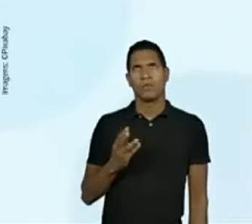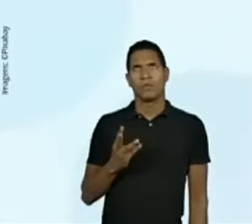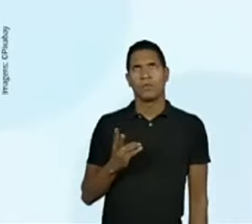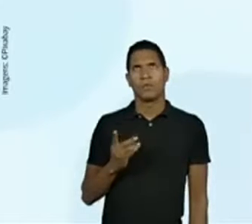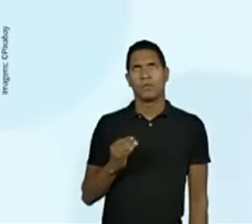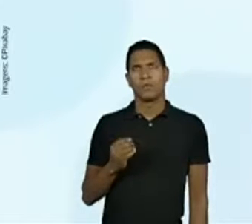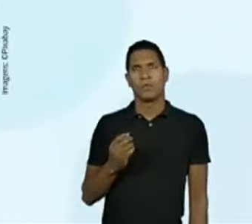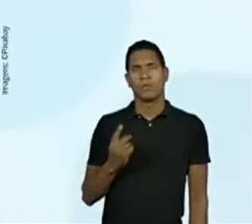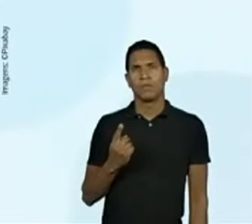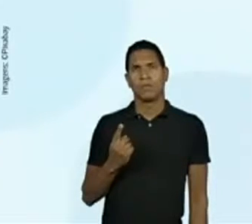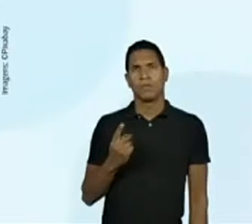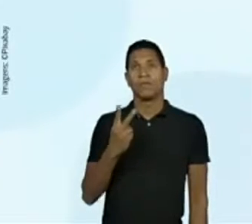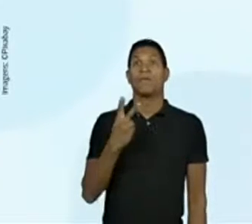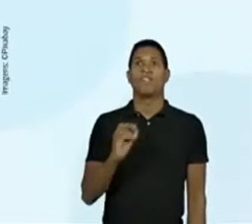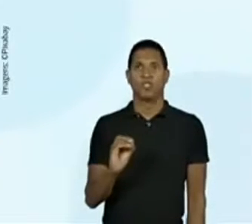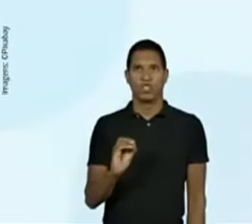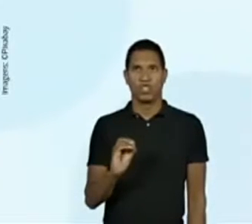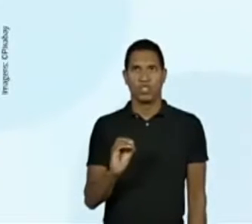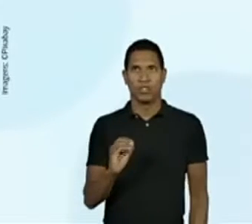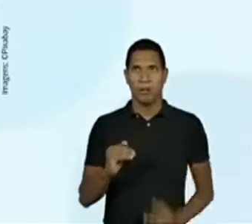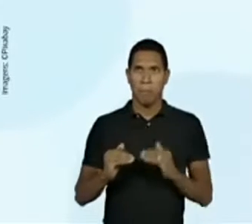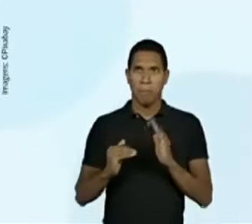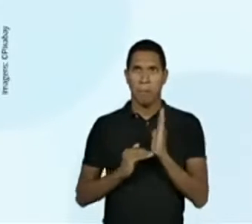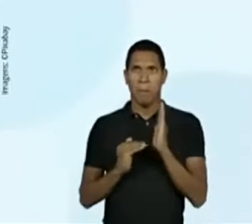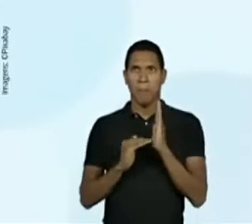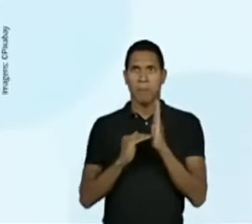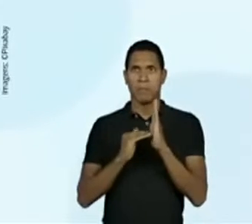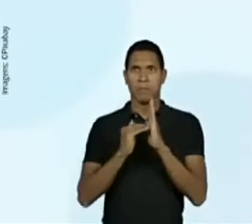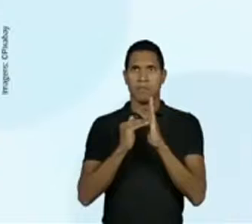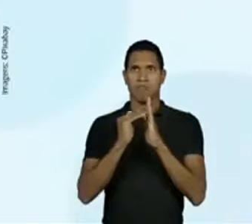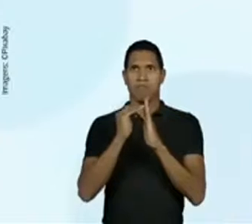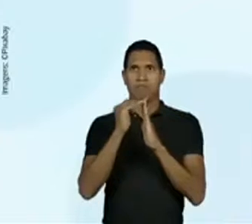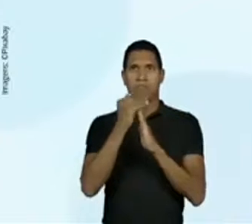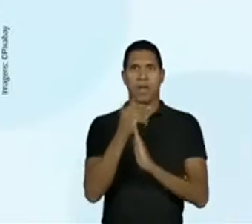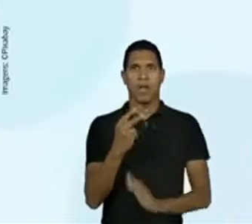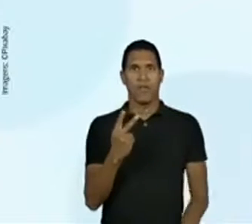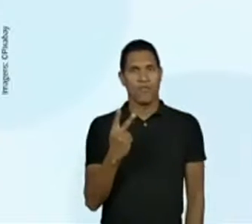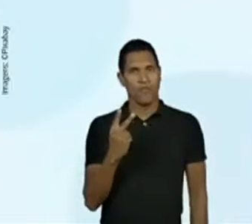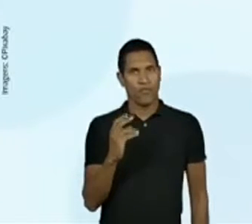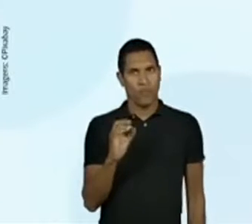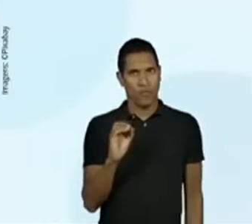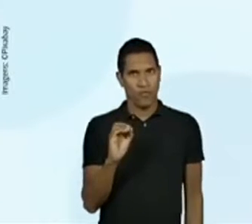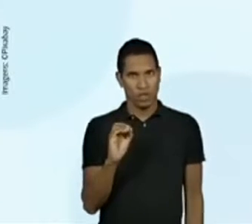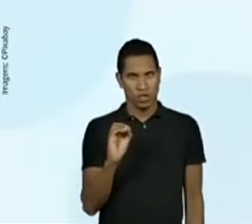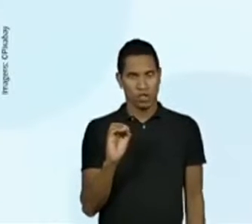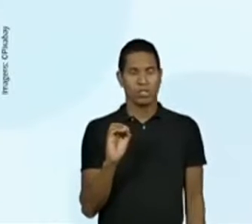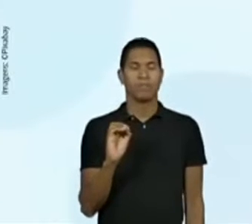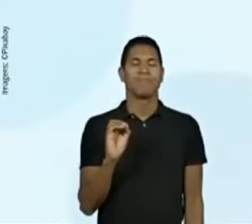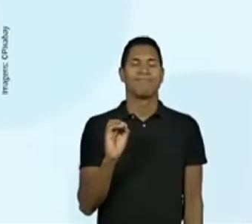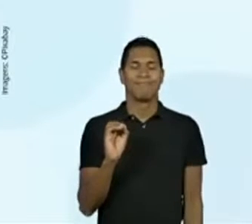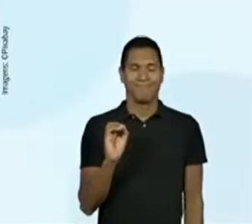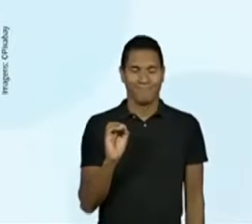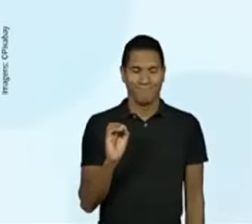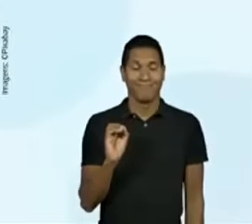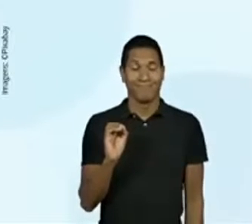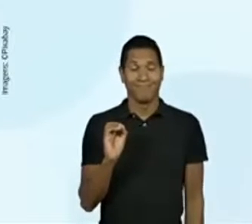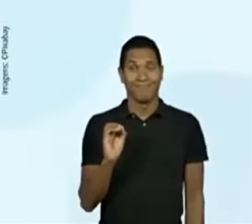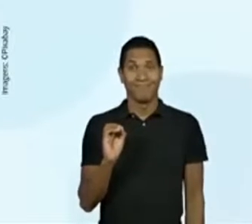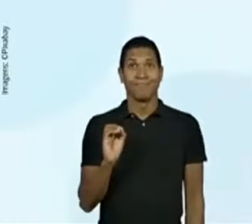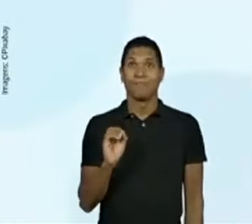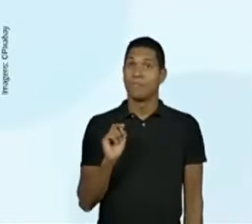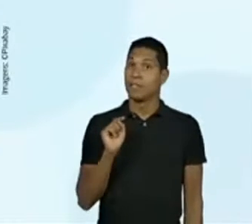17, 18, 19, 20. Temos 20 divisões aí. Ele está